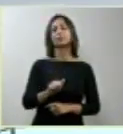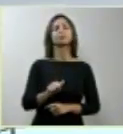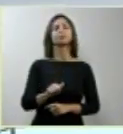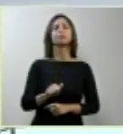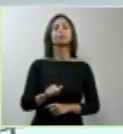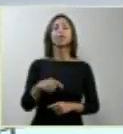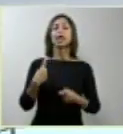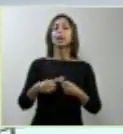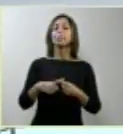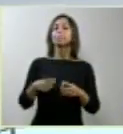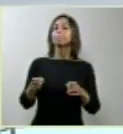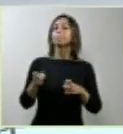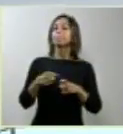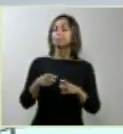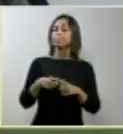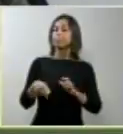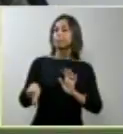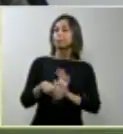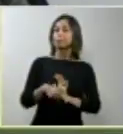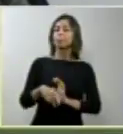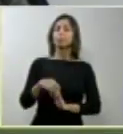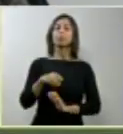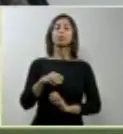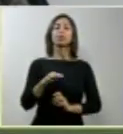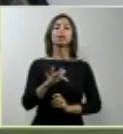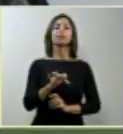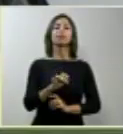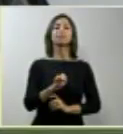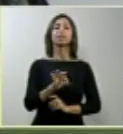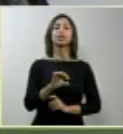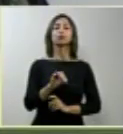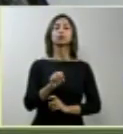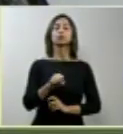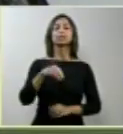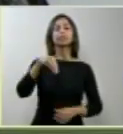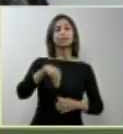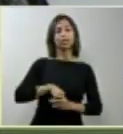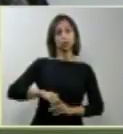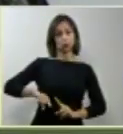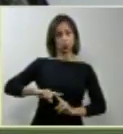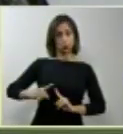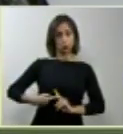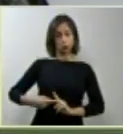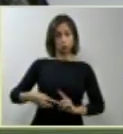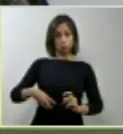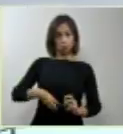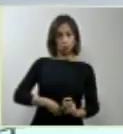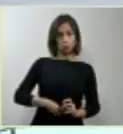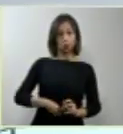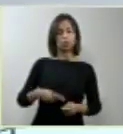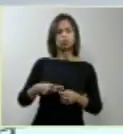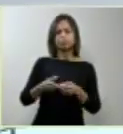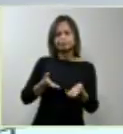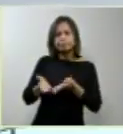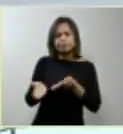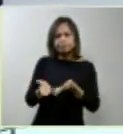opera fetos dentro do útero e trata esses defeitos para que esses fetos sobrevivam com